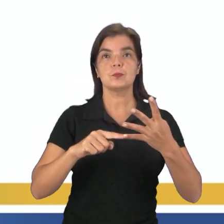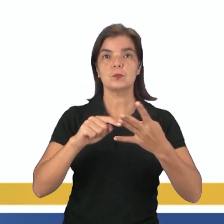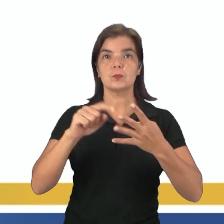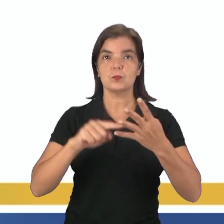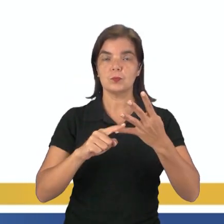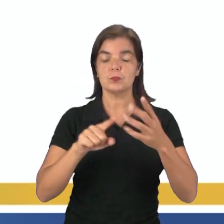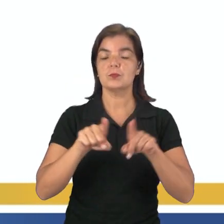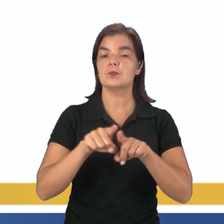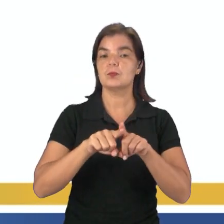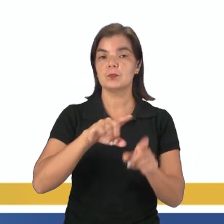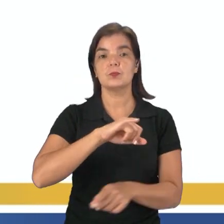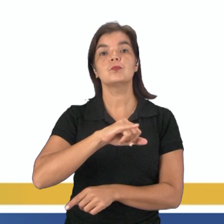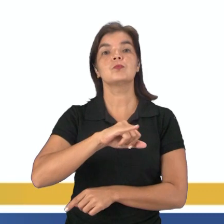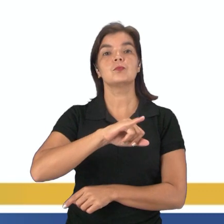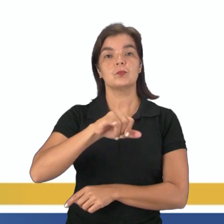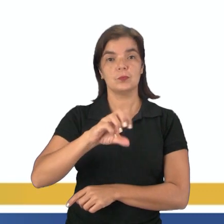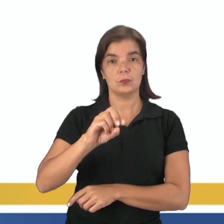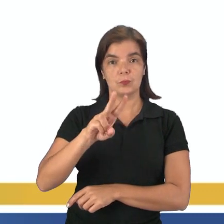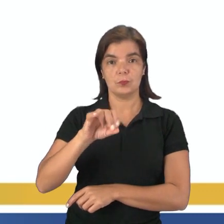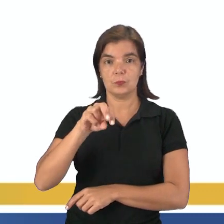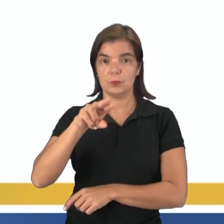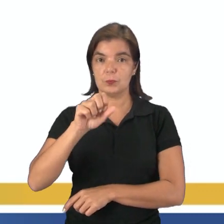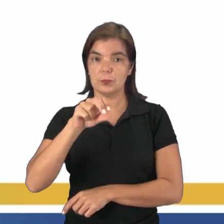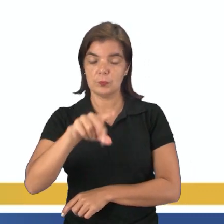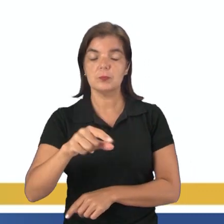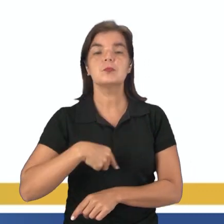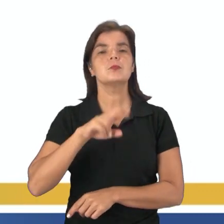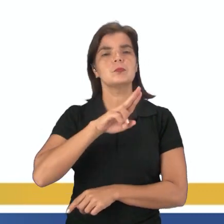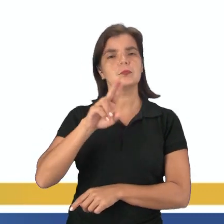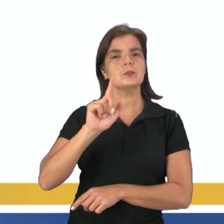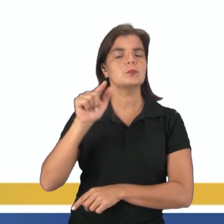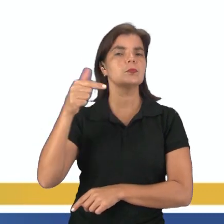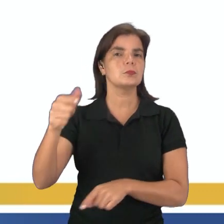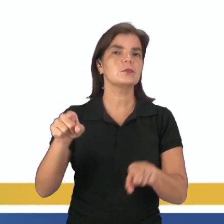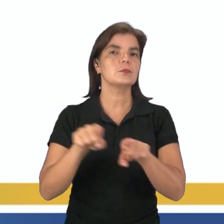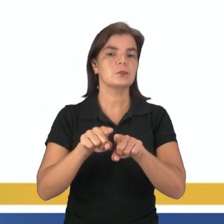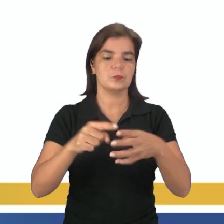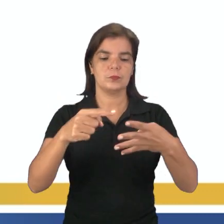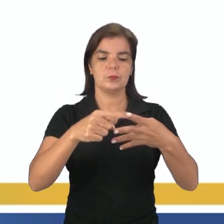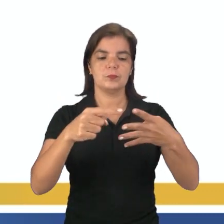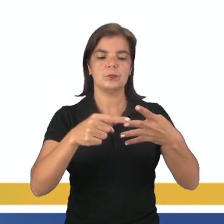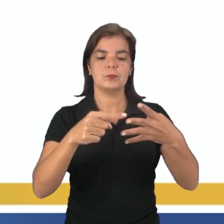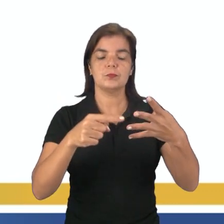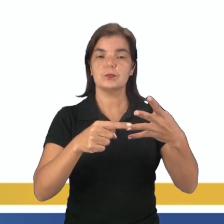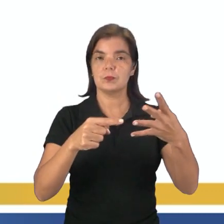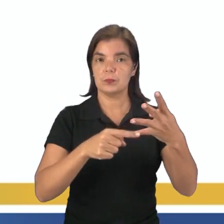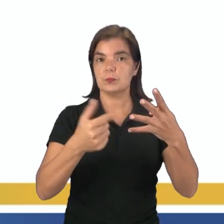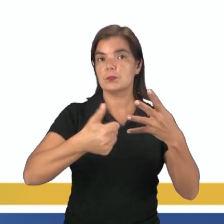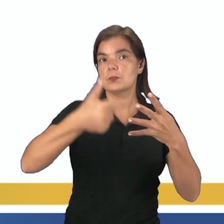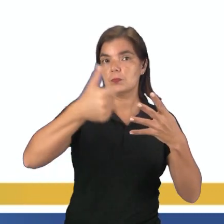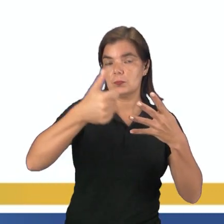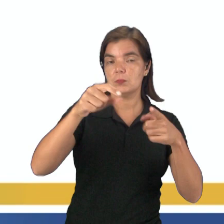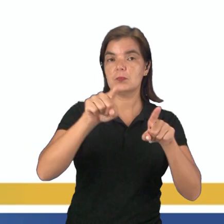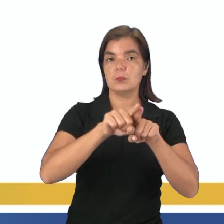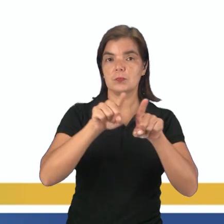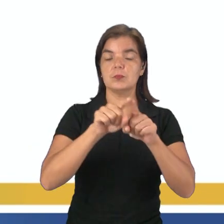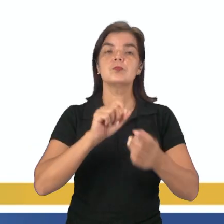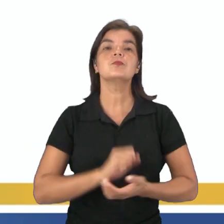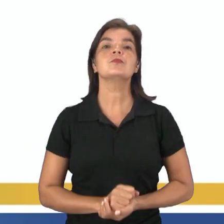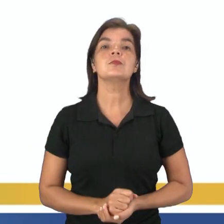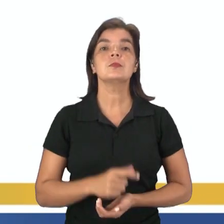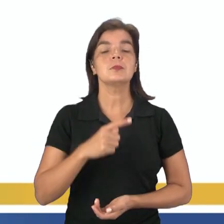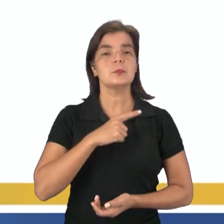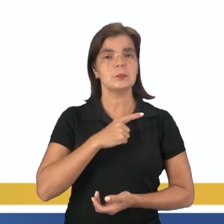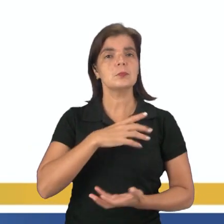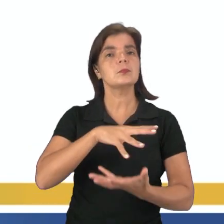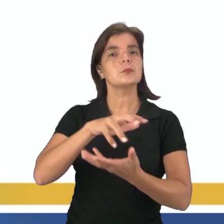chamados de jovianos. Além desse nome, gente também pode ouvir o nome desses quatro primeiros, né, que vai ser Mercúrio, Vênus, Terra e Marte,